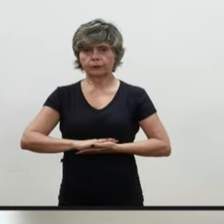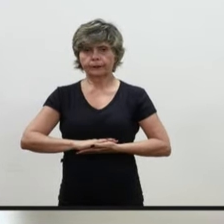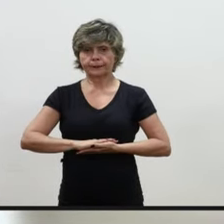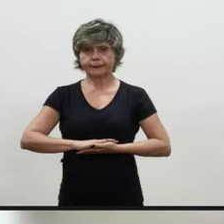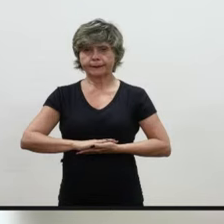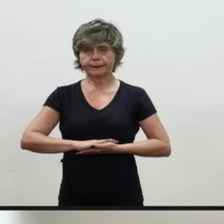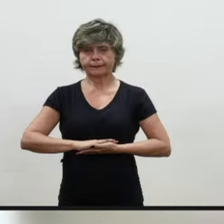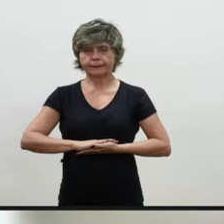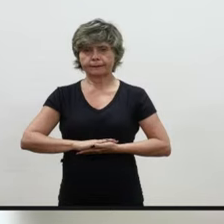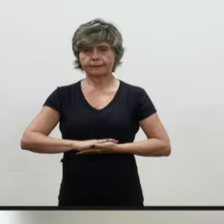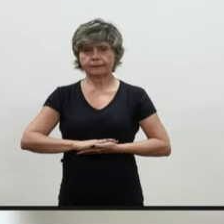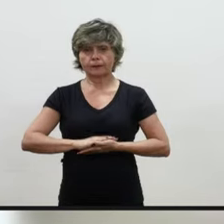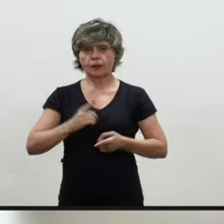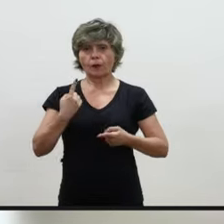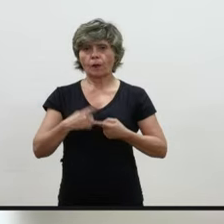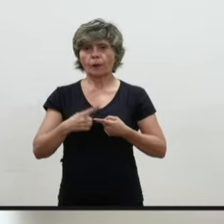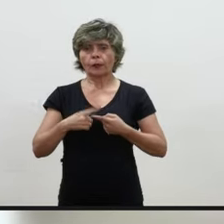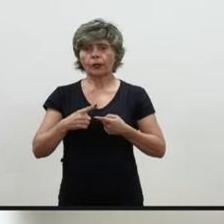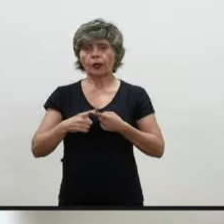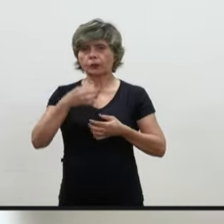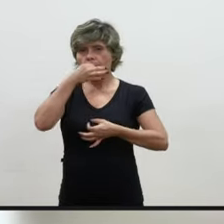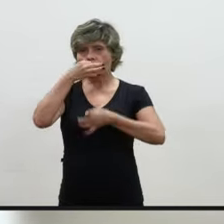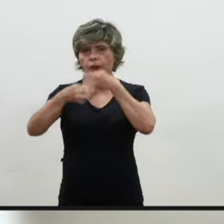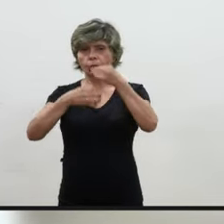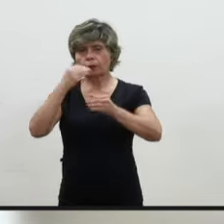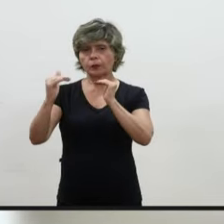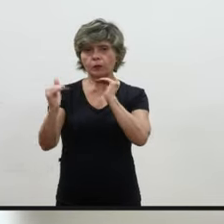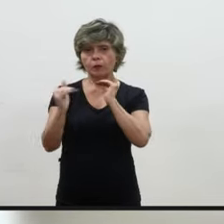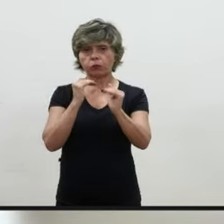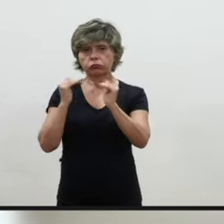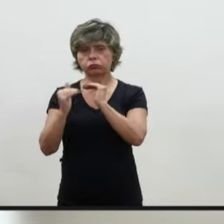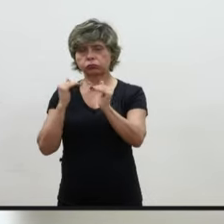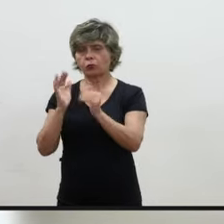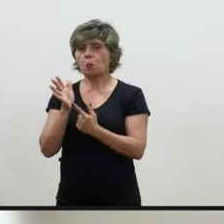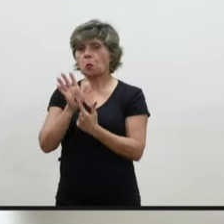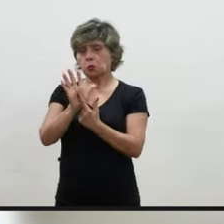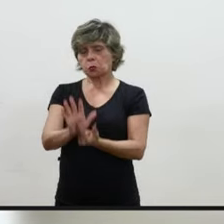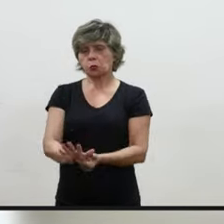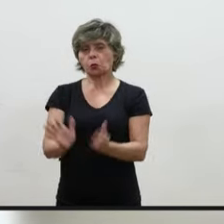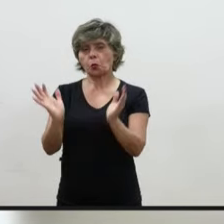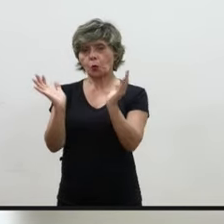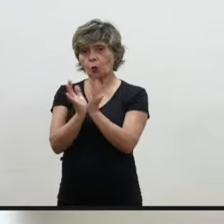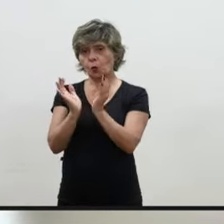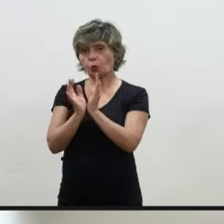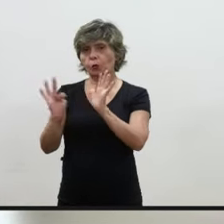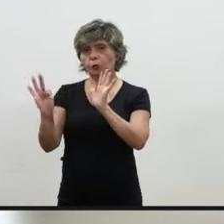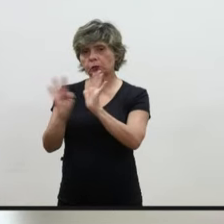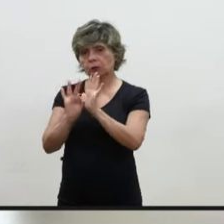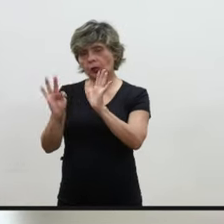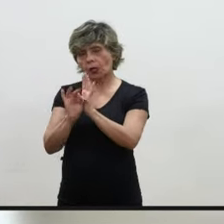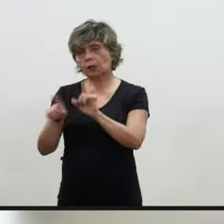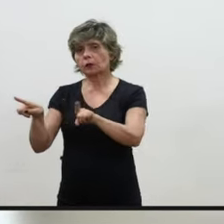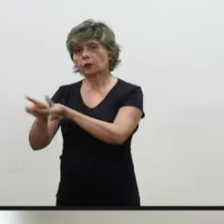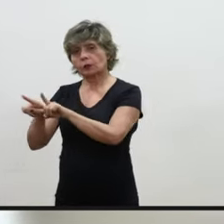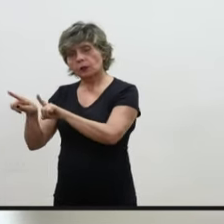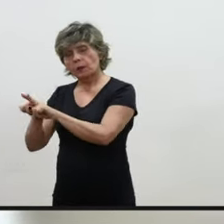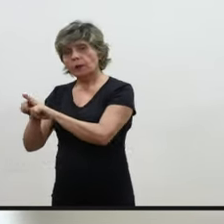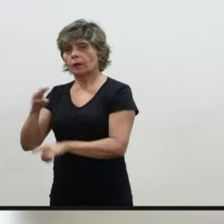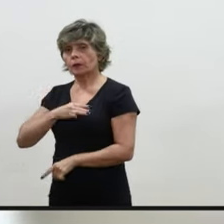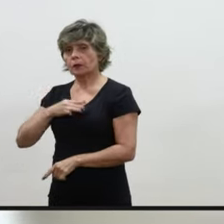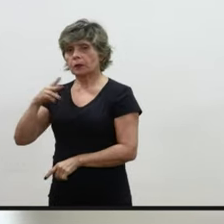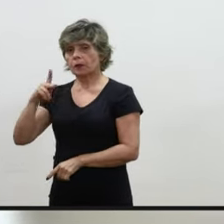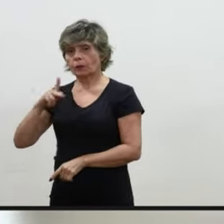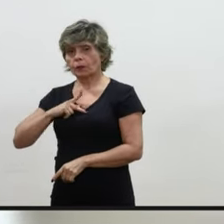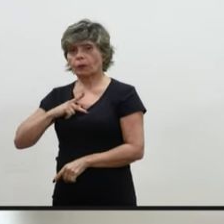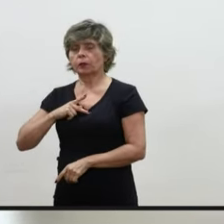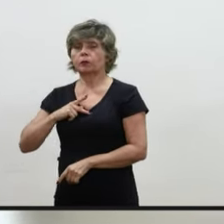em razão dessas divergências apresentadas pela Unidade Técnica do Ministério Público. Então, nós, no voto, teremos